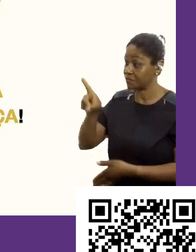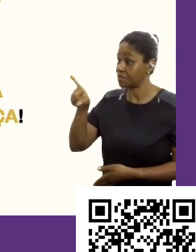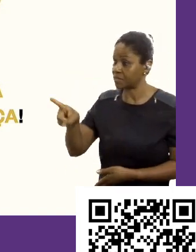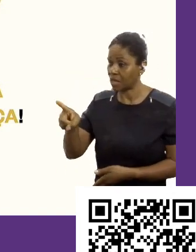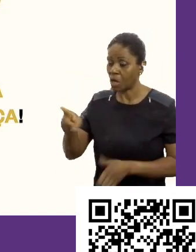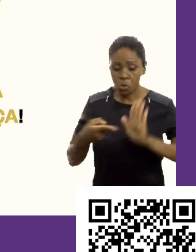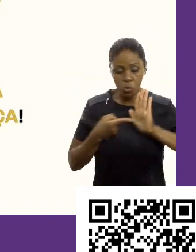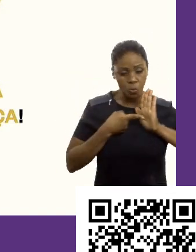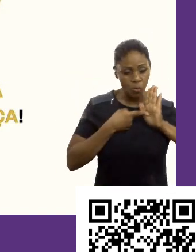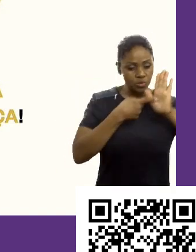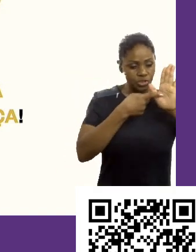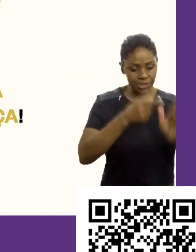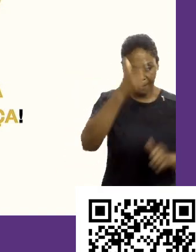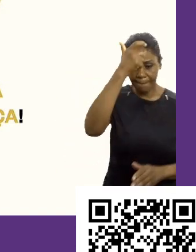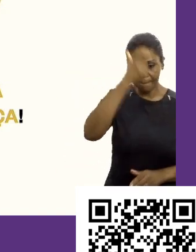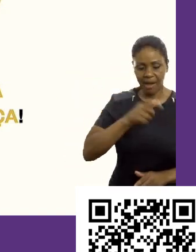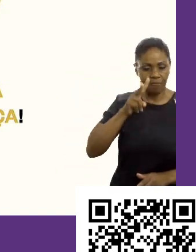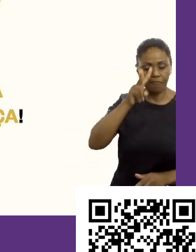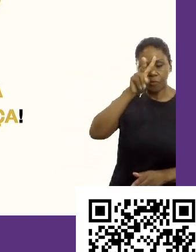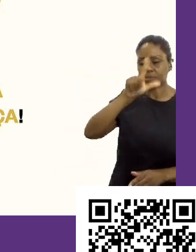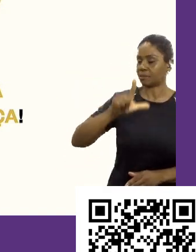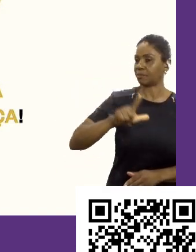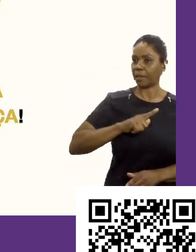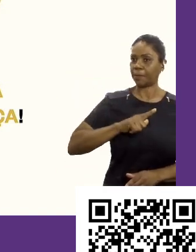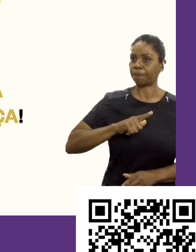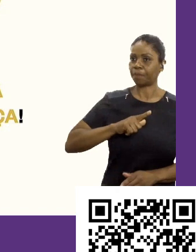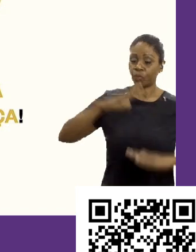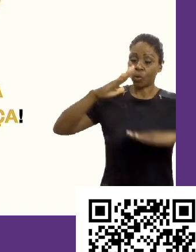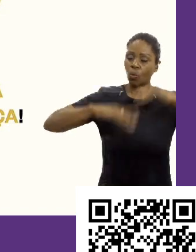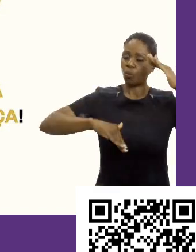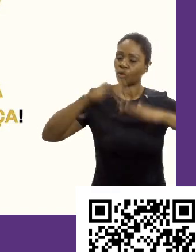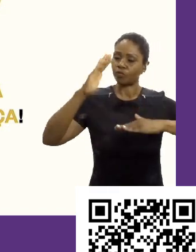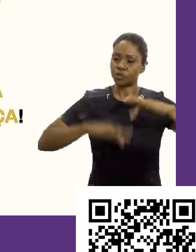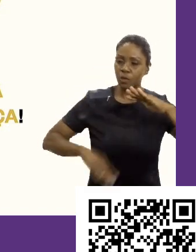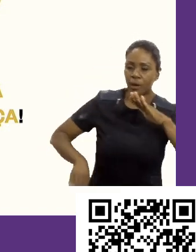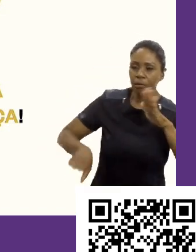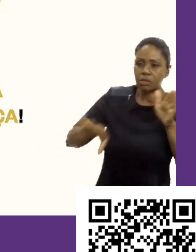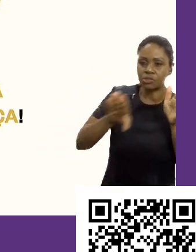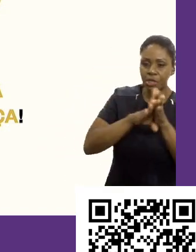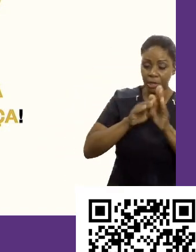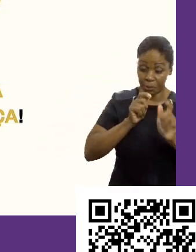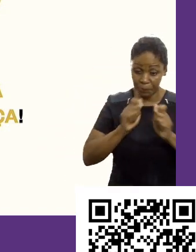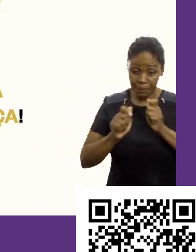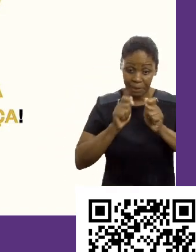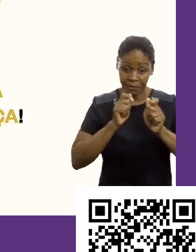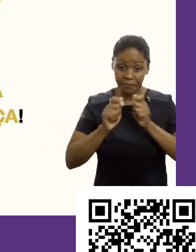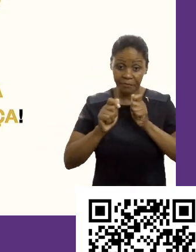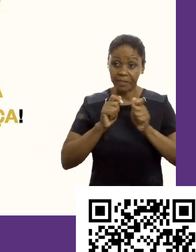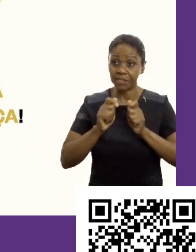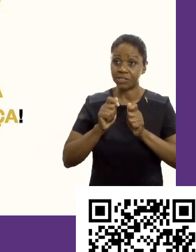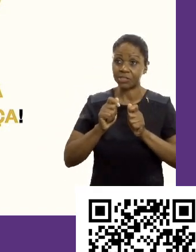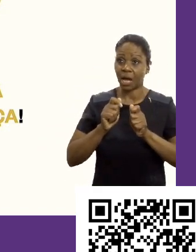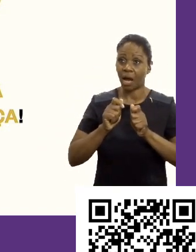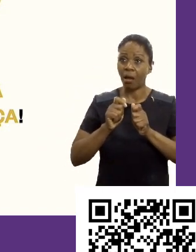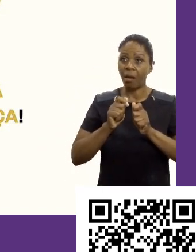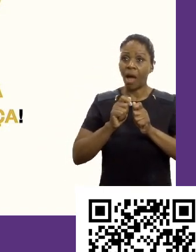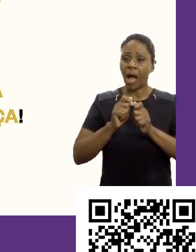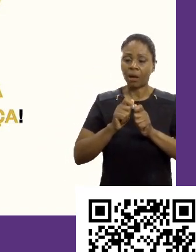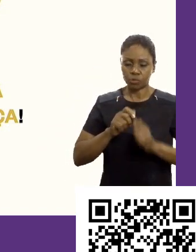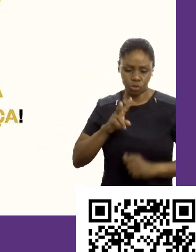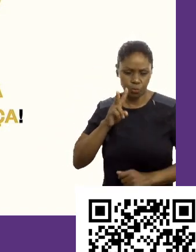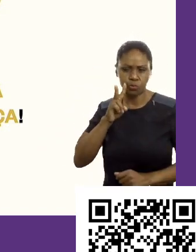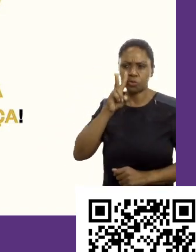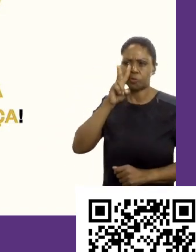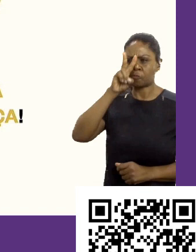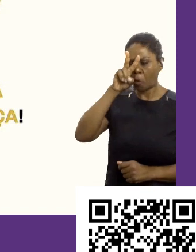convencer ele bem da sua força. Um profissional que chega em uma entrevista apossado dos seus pontos fortes,